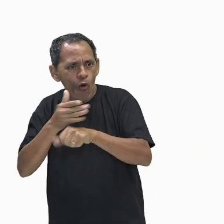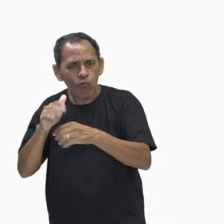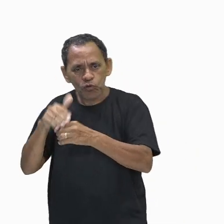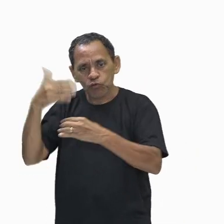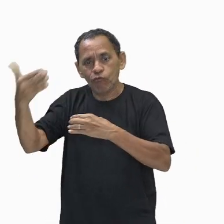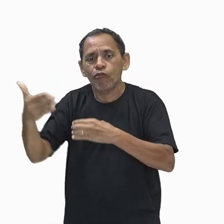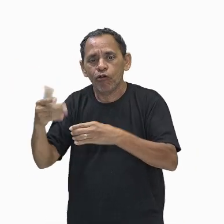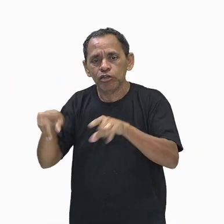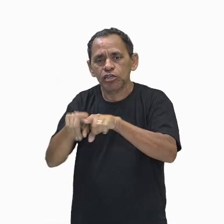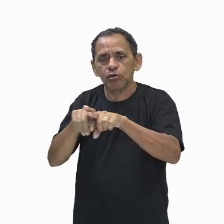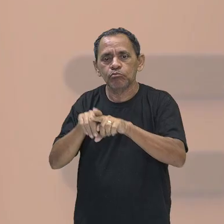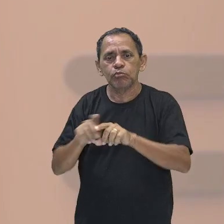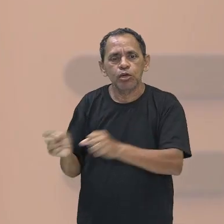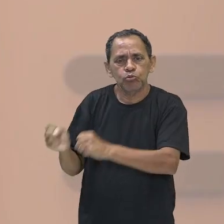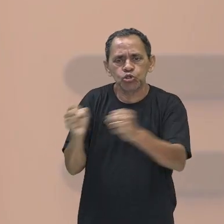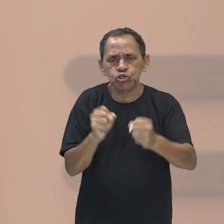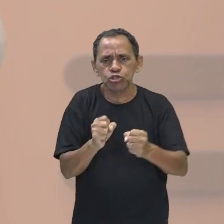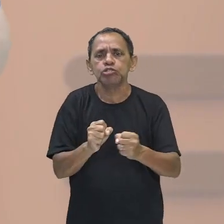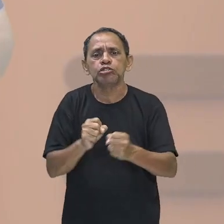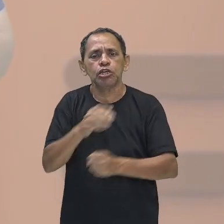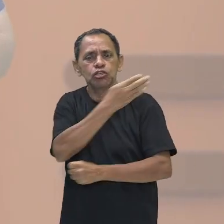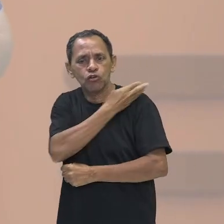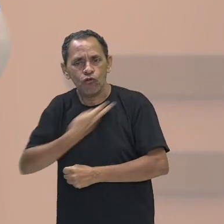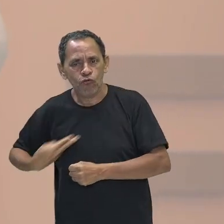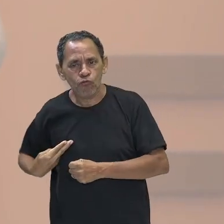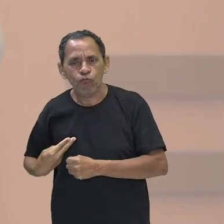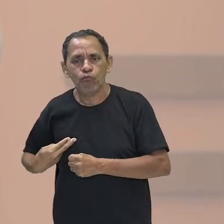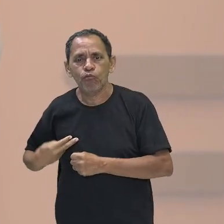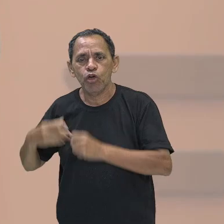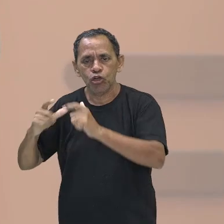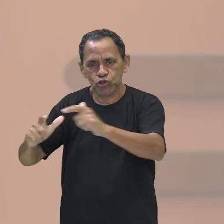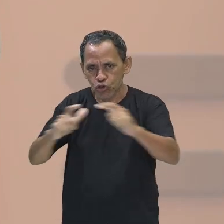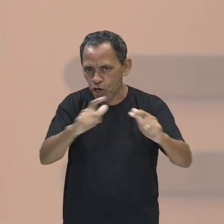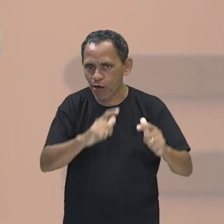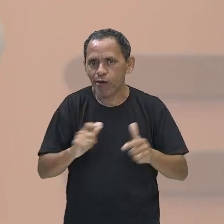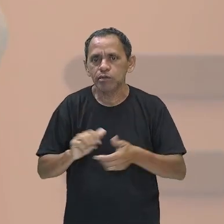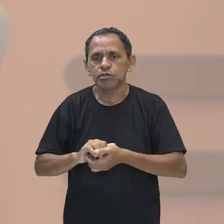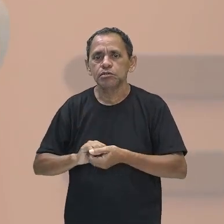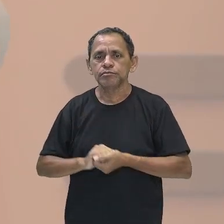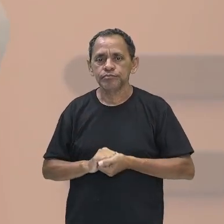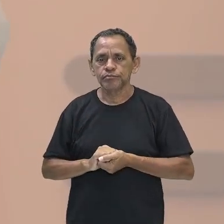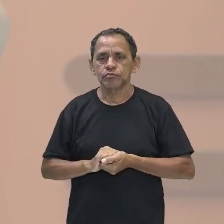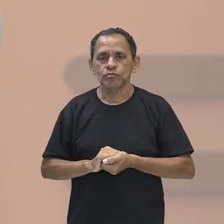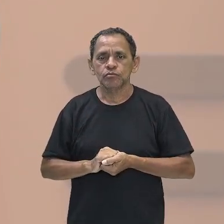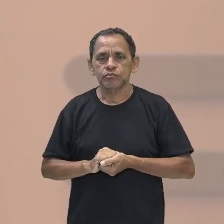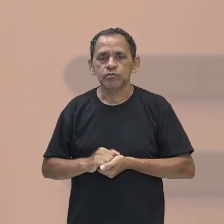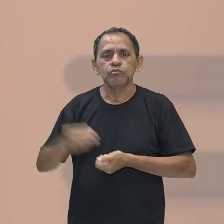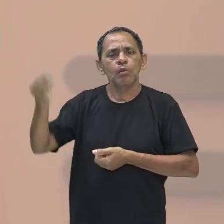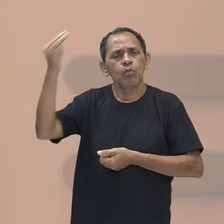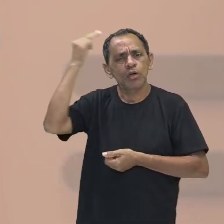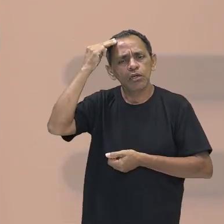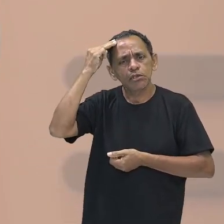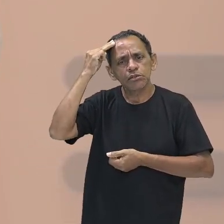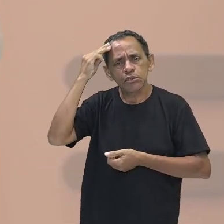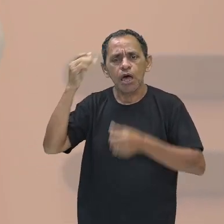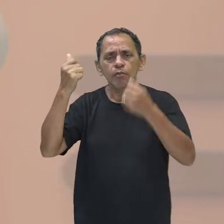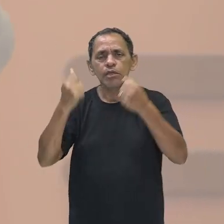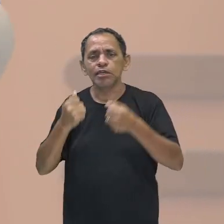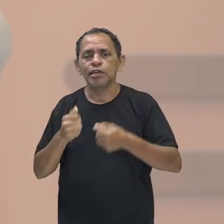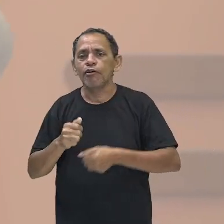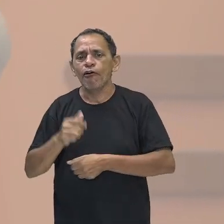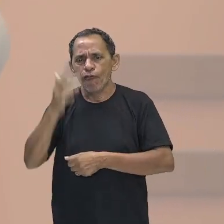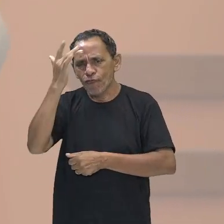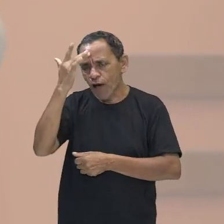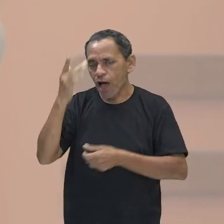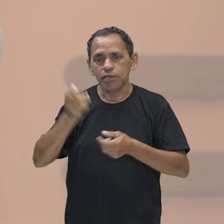de governantes locais, tá? Então, pra que vocês guardem na memória, não foi tão fácil fazer essa unificação, porque